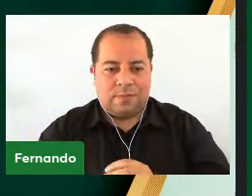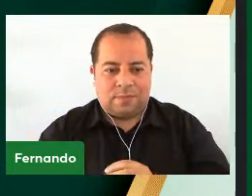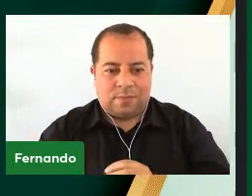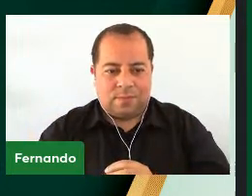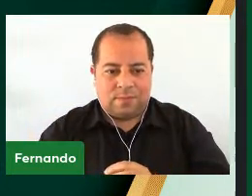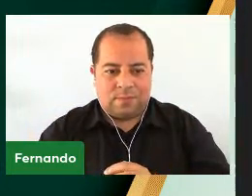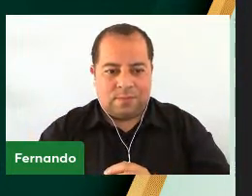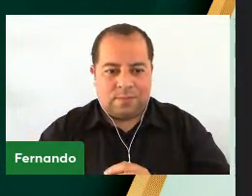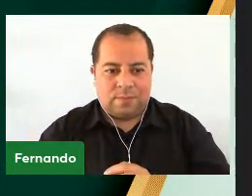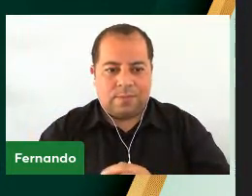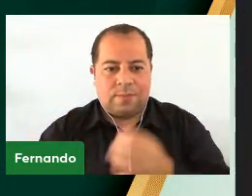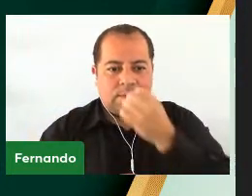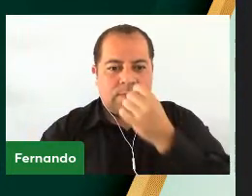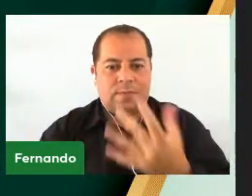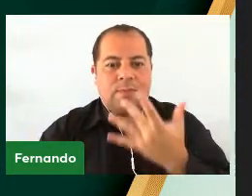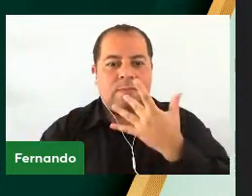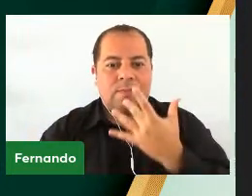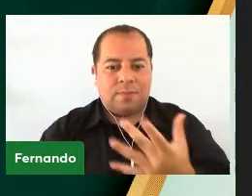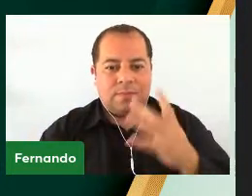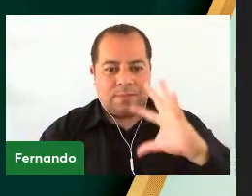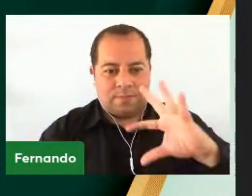Boa tarde a todos.